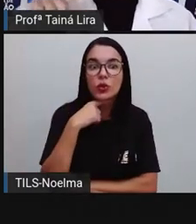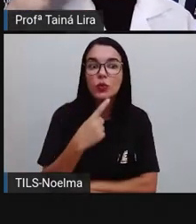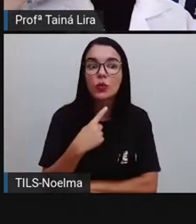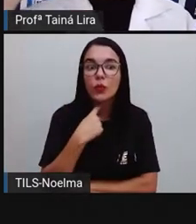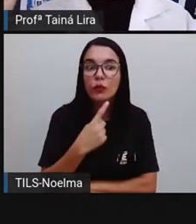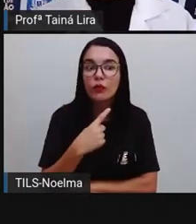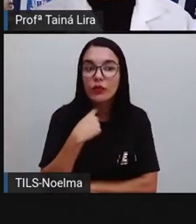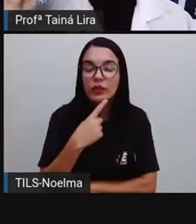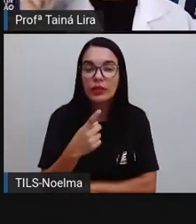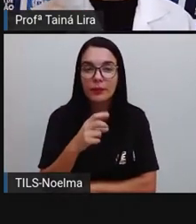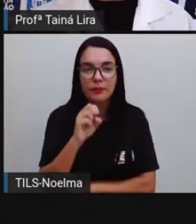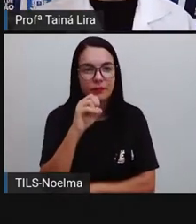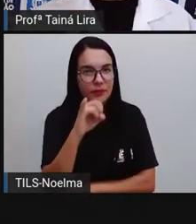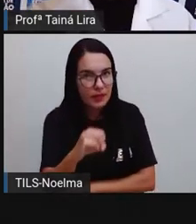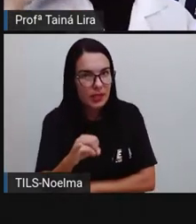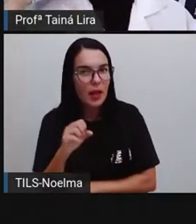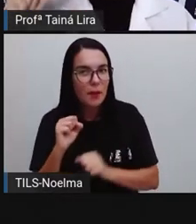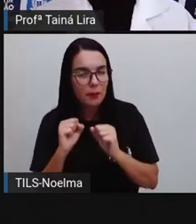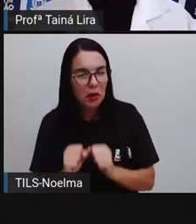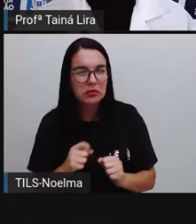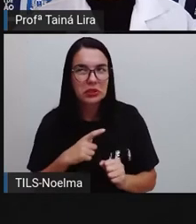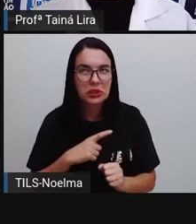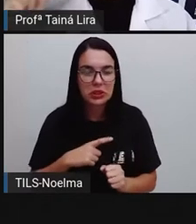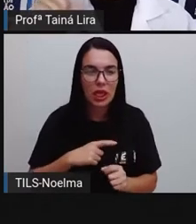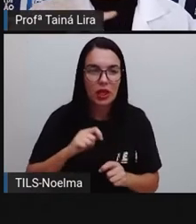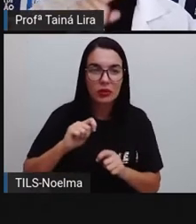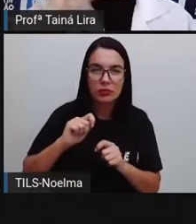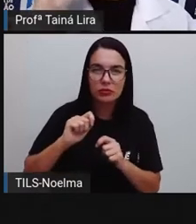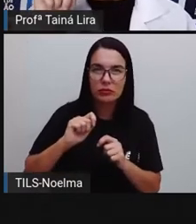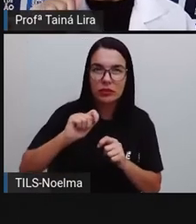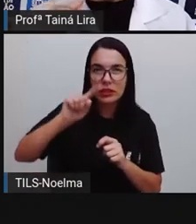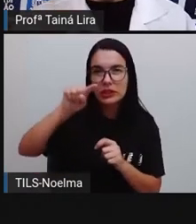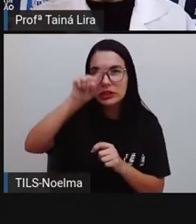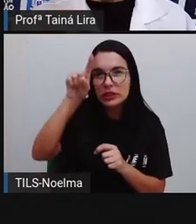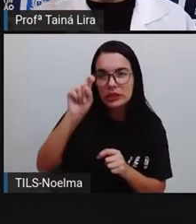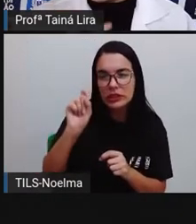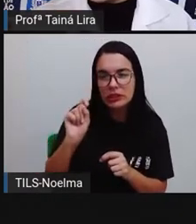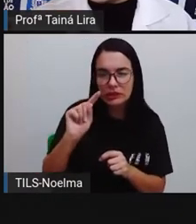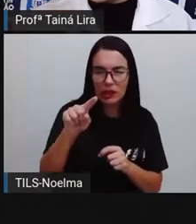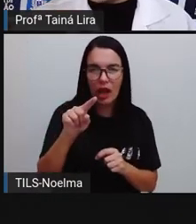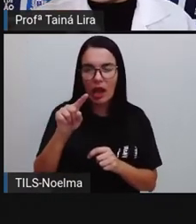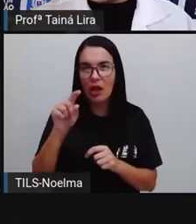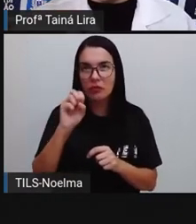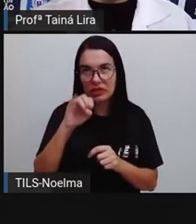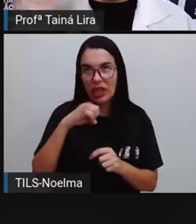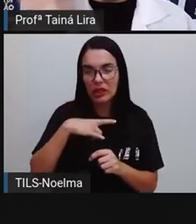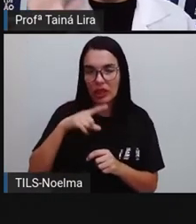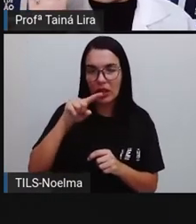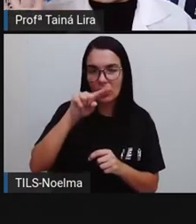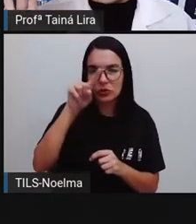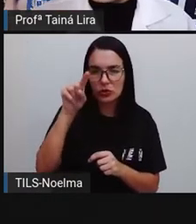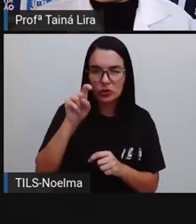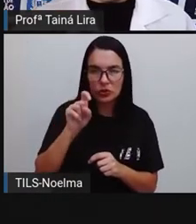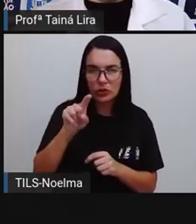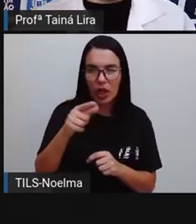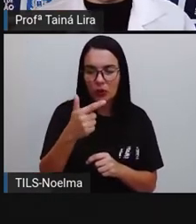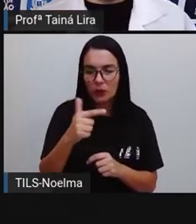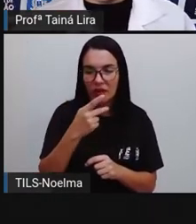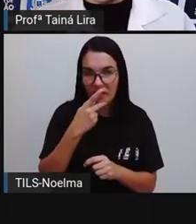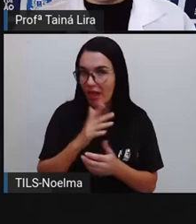que podia aparecer o sinal de pontuação ali solto dentro do balão, sem fala.